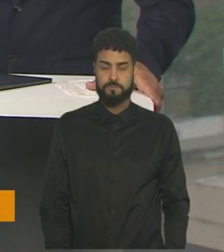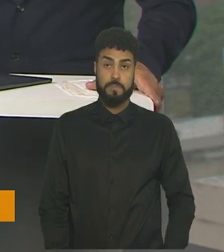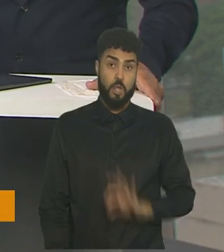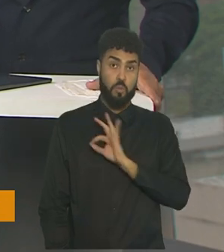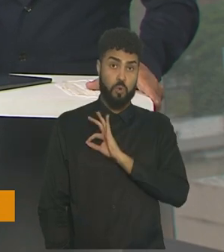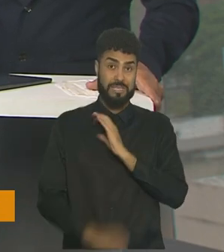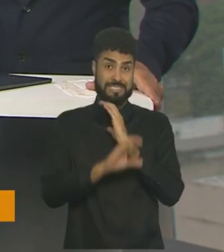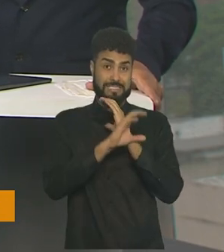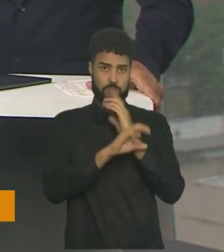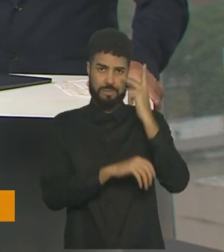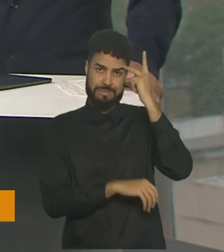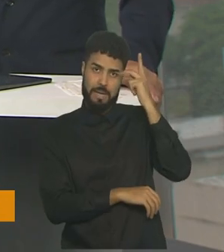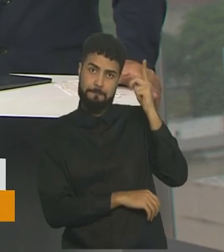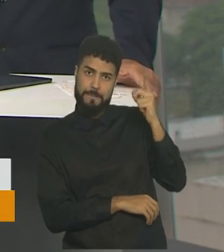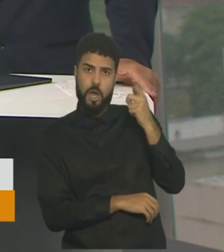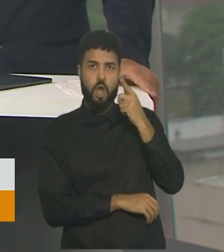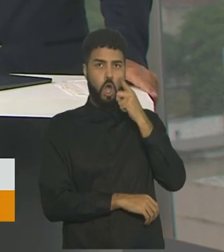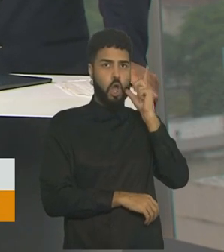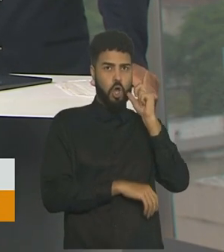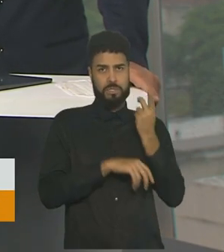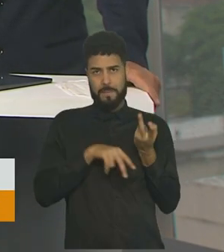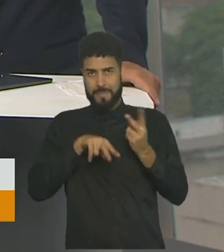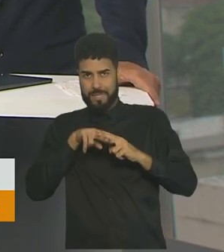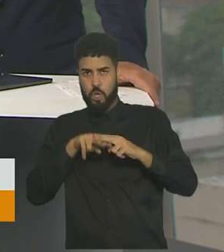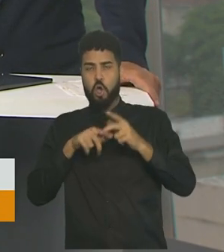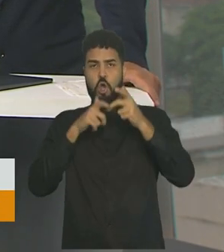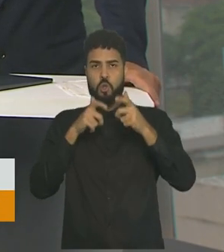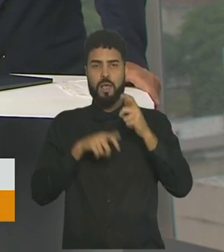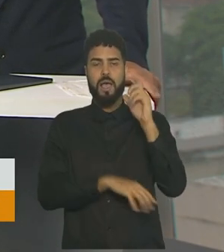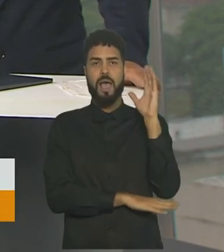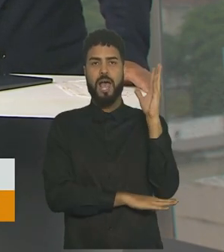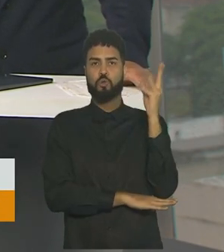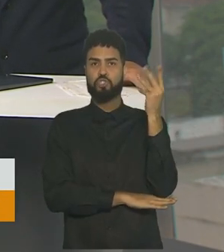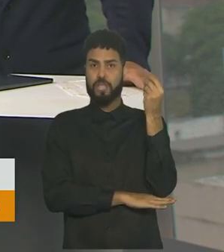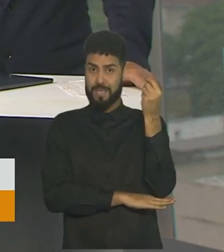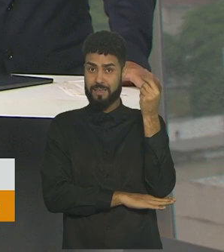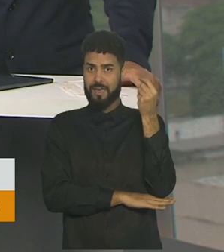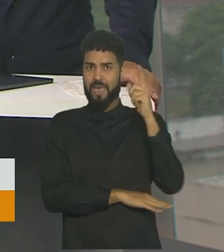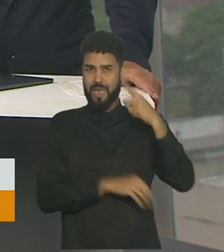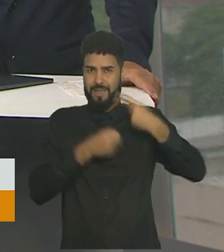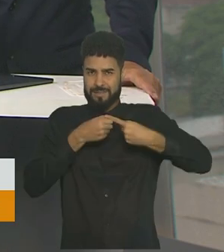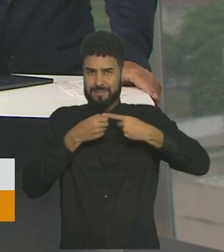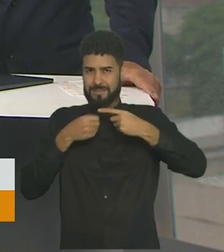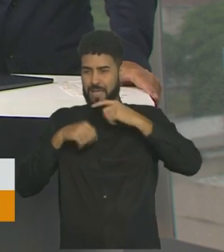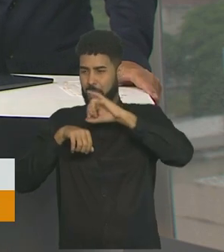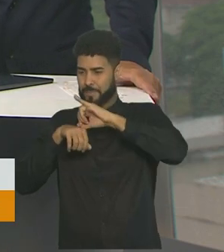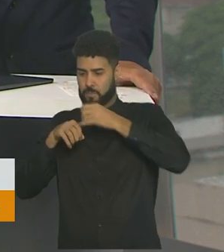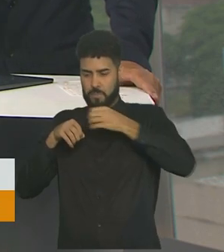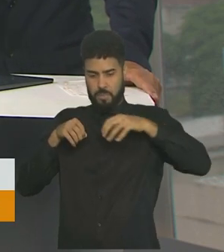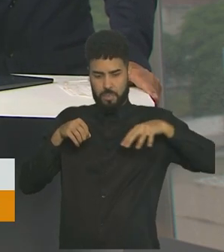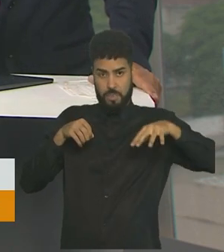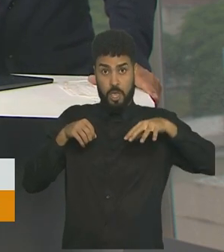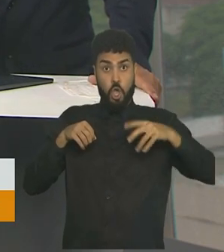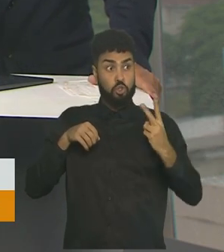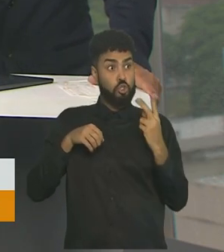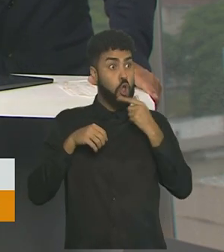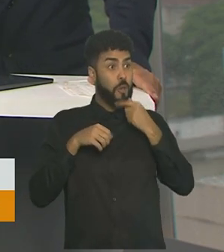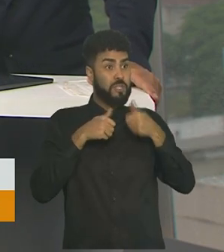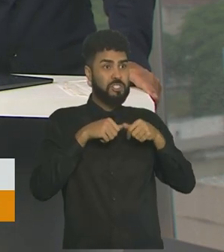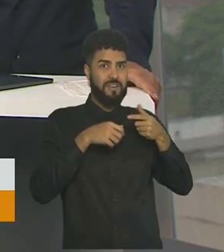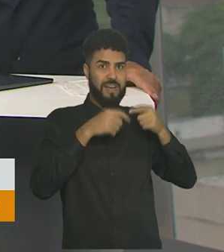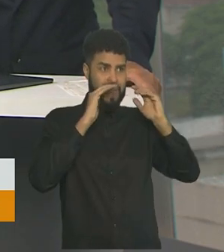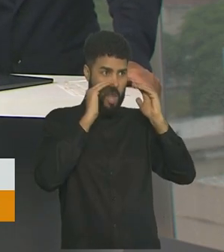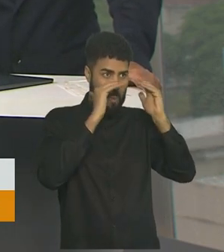E a Polícia Civil de São Paulo prendeu na noite de ontem, em Arujá, na região metropolitana, dois homens flagrados num galpão